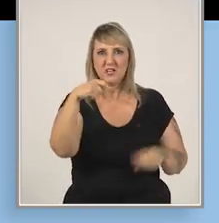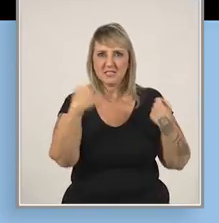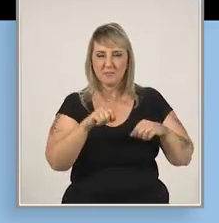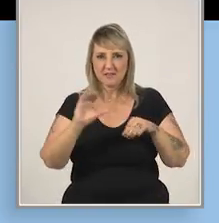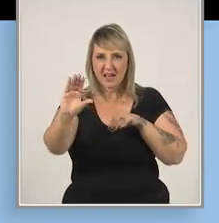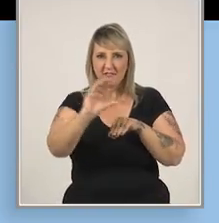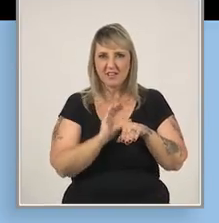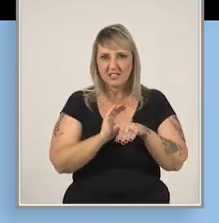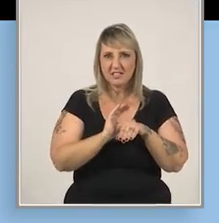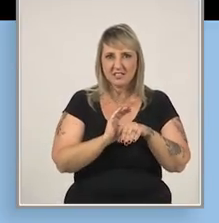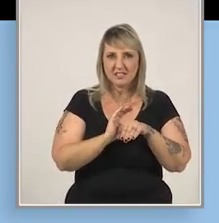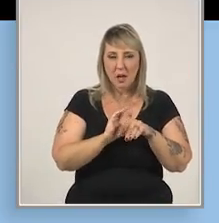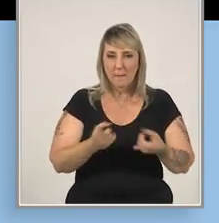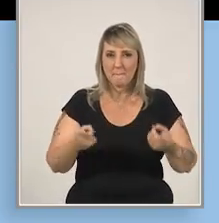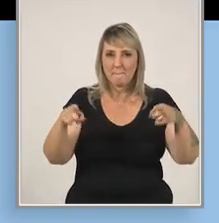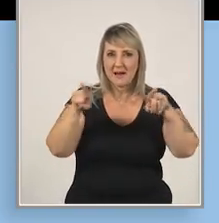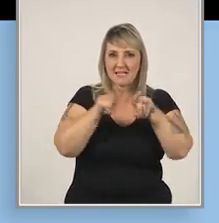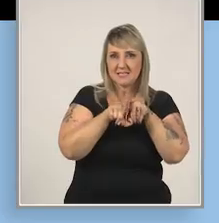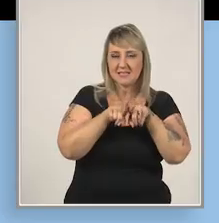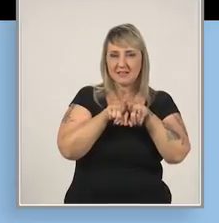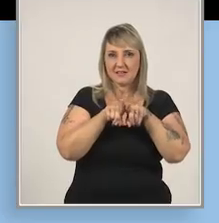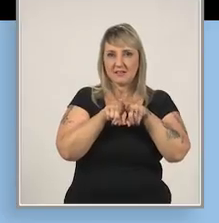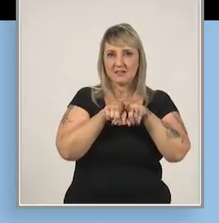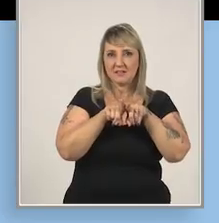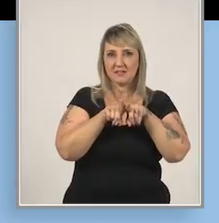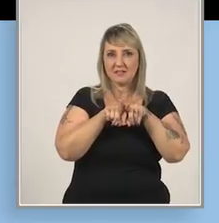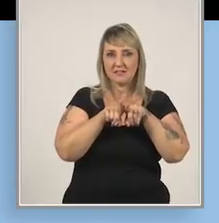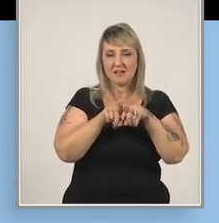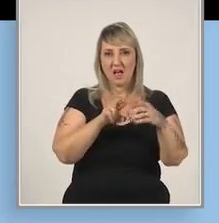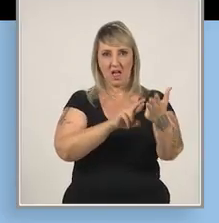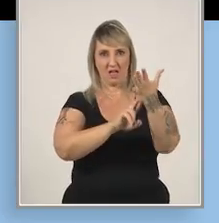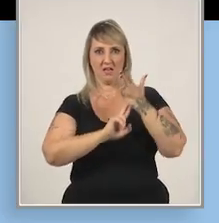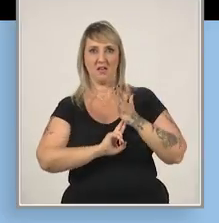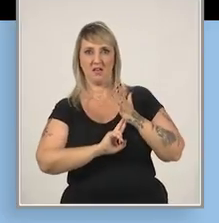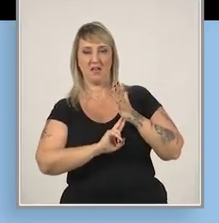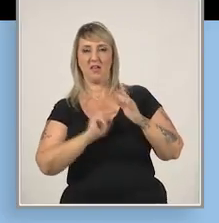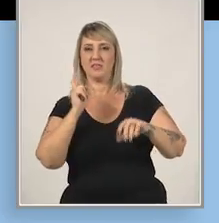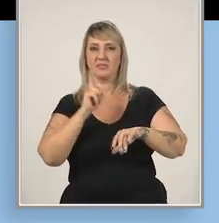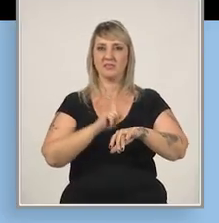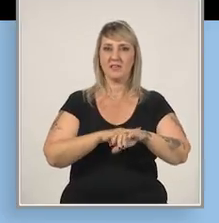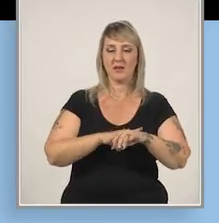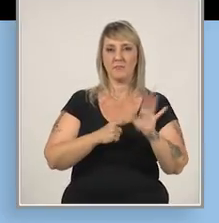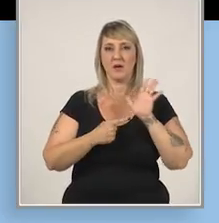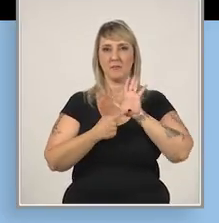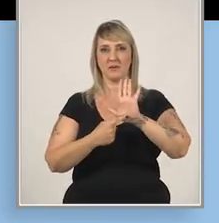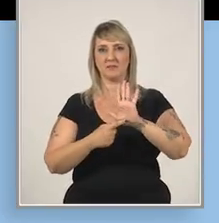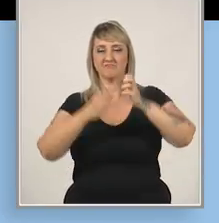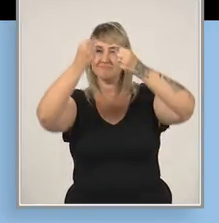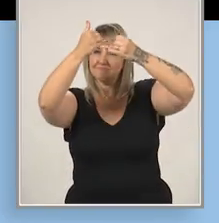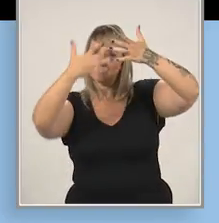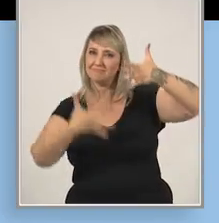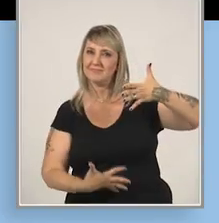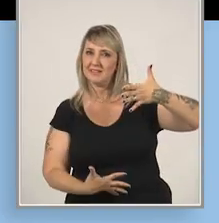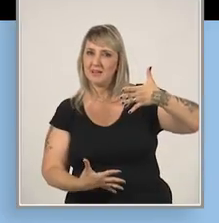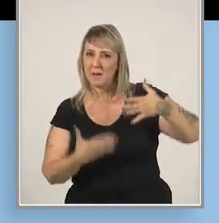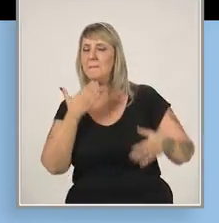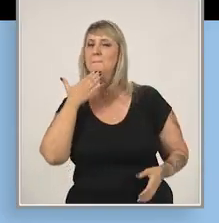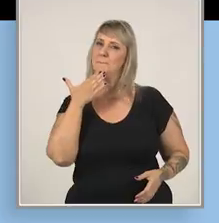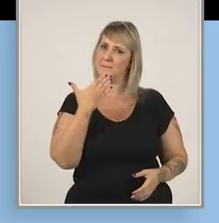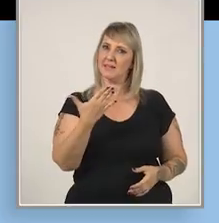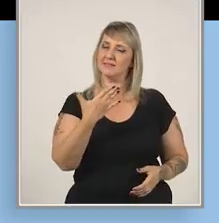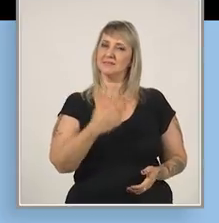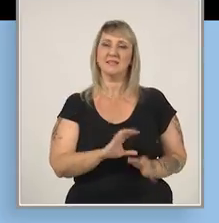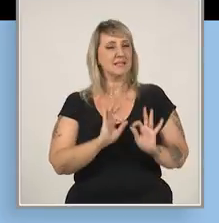Você precisa de investidor? De parceiro no negócio? De referência? De tempo para uma apresentação detalhada?